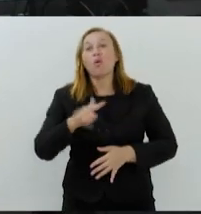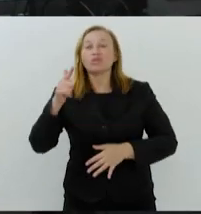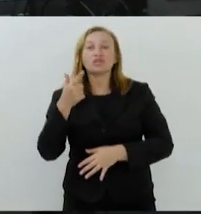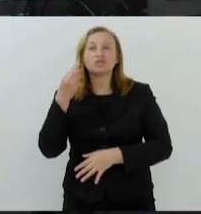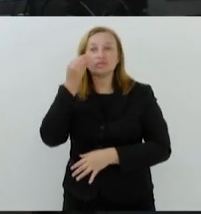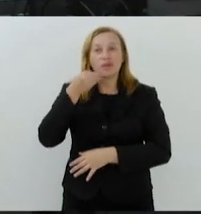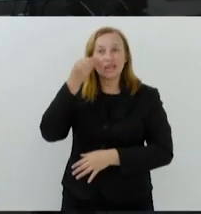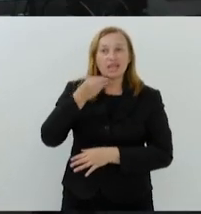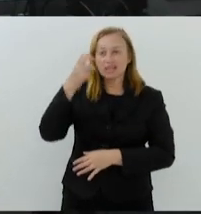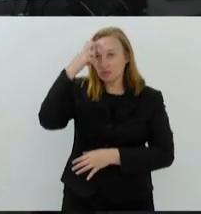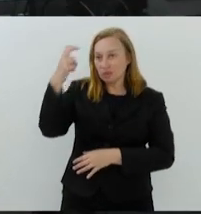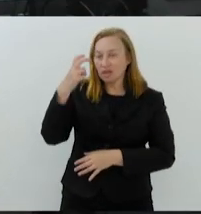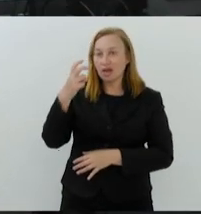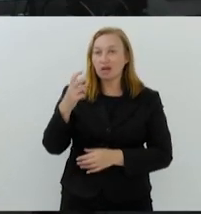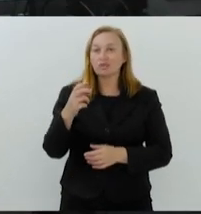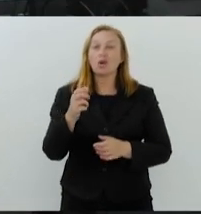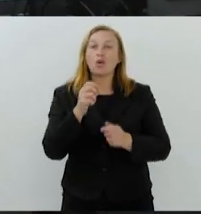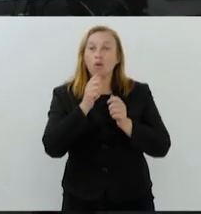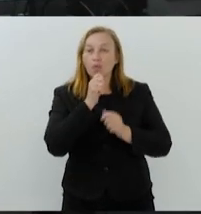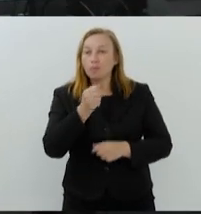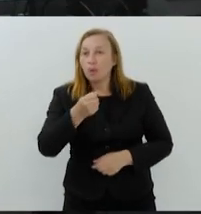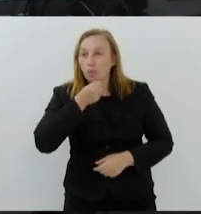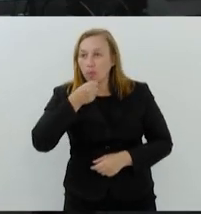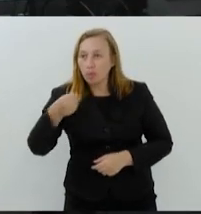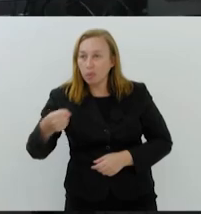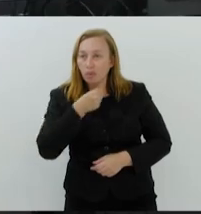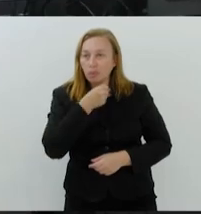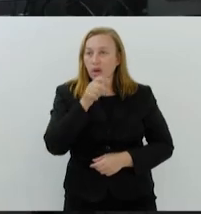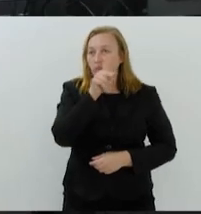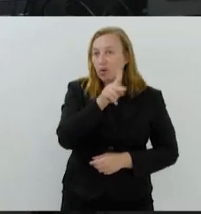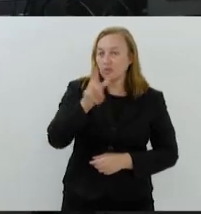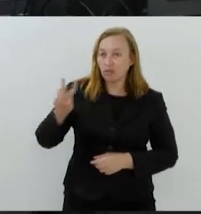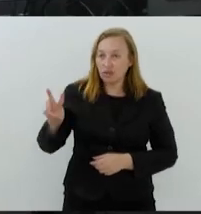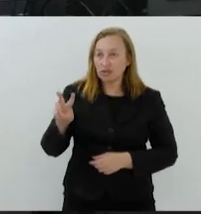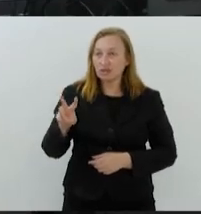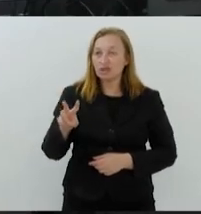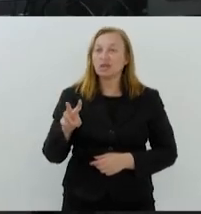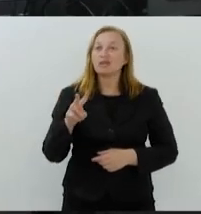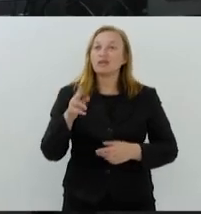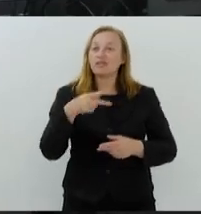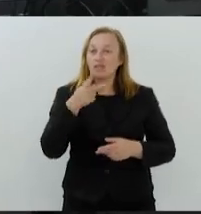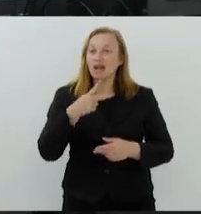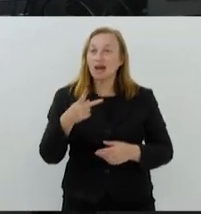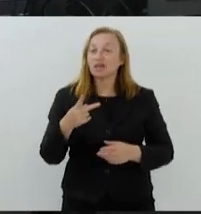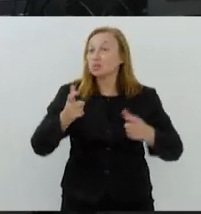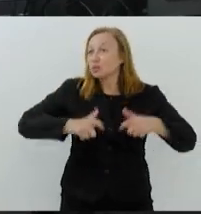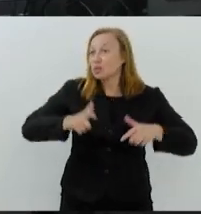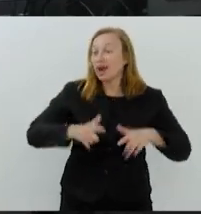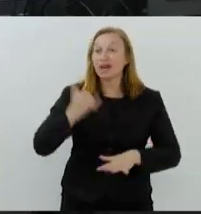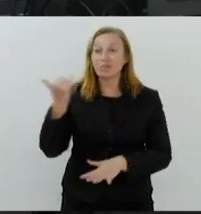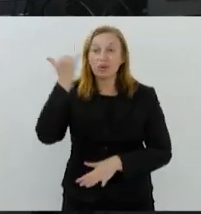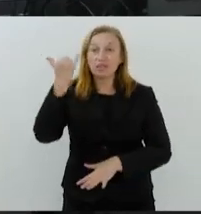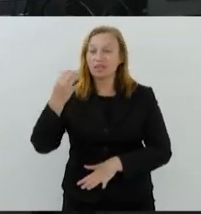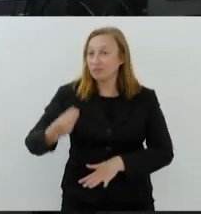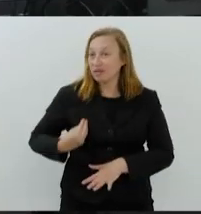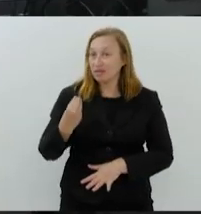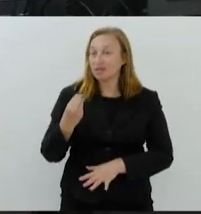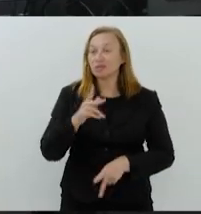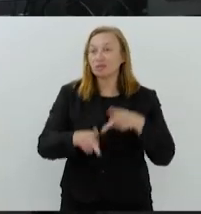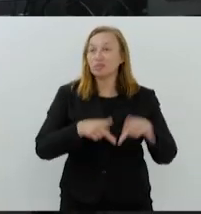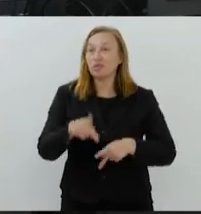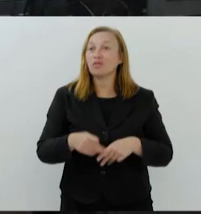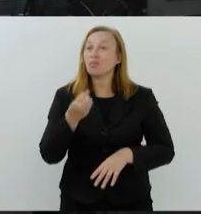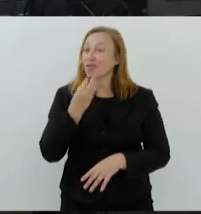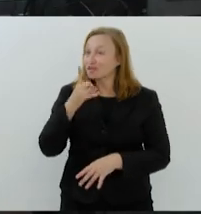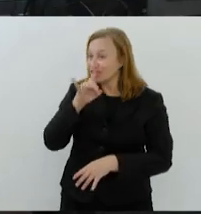culturais. O repórter Paulo Vitor Viviani vai contar para a gente sobre as novidades desse espaço tão importante para a vida cultural da cidade. Bom dia, PV!